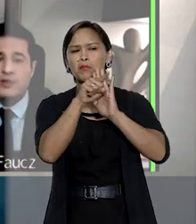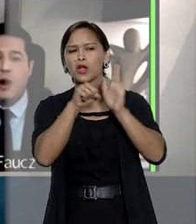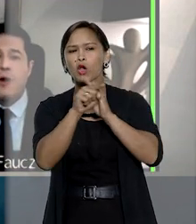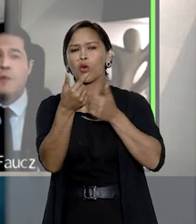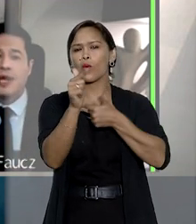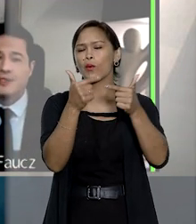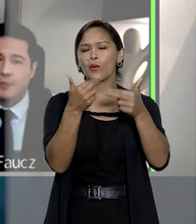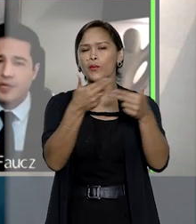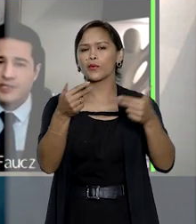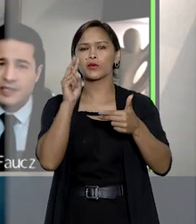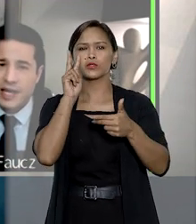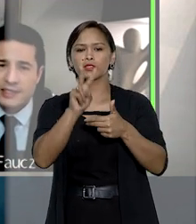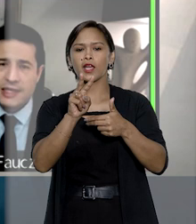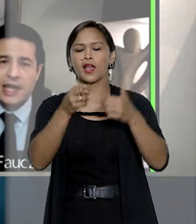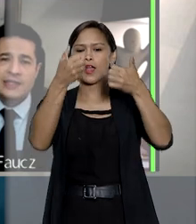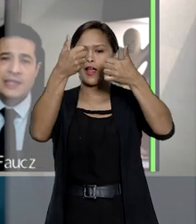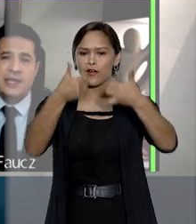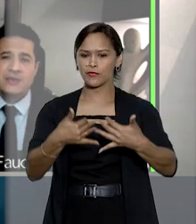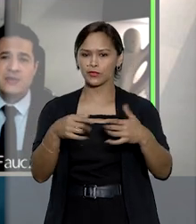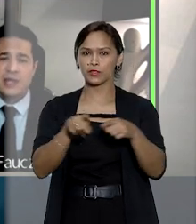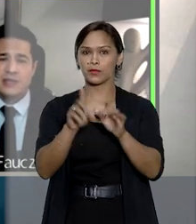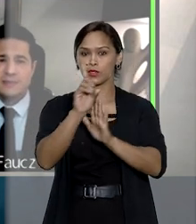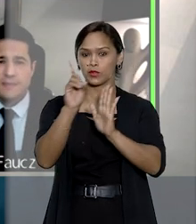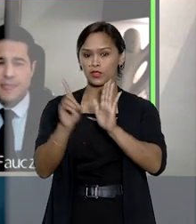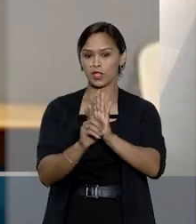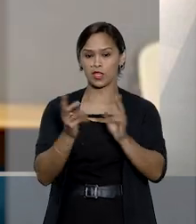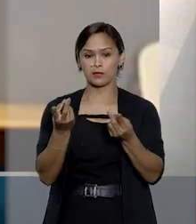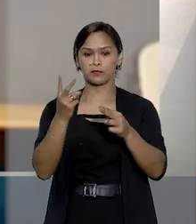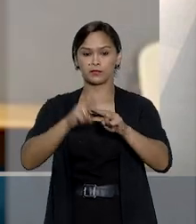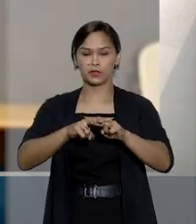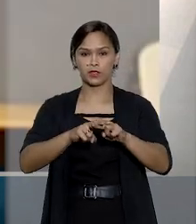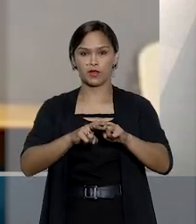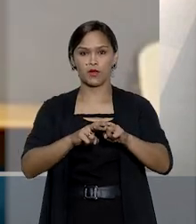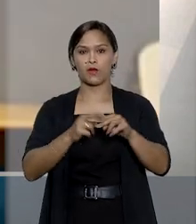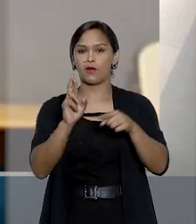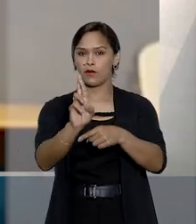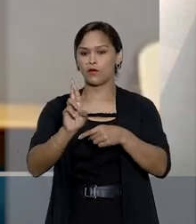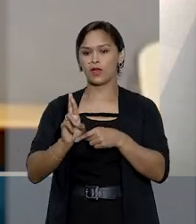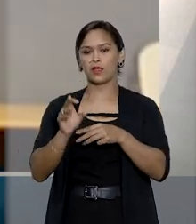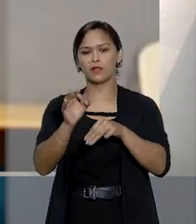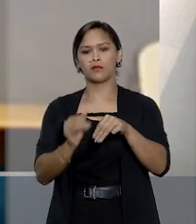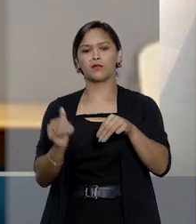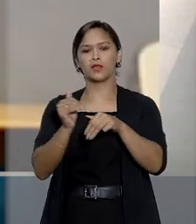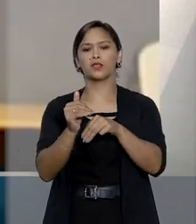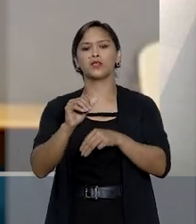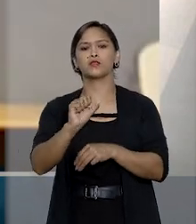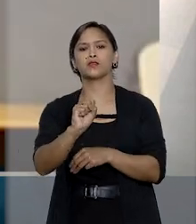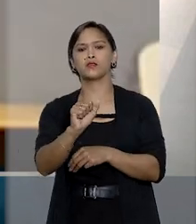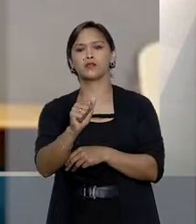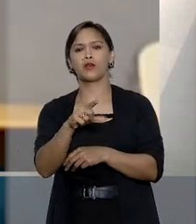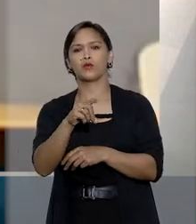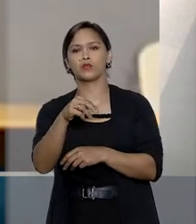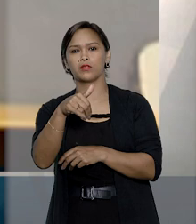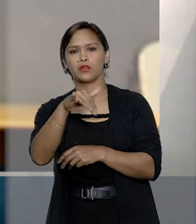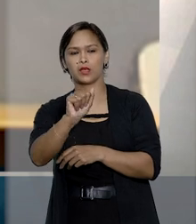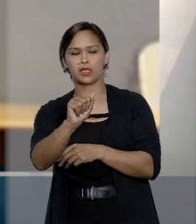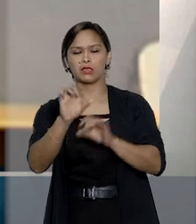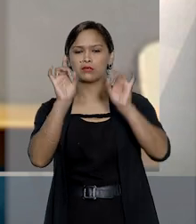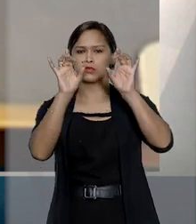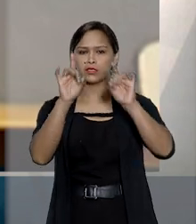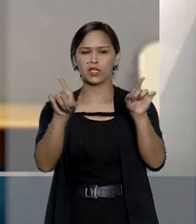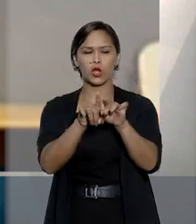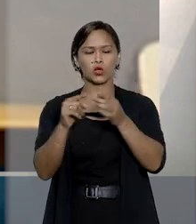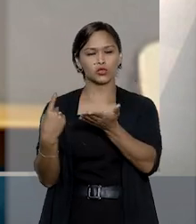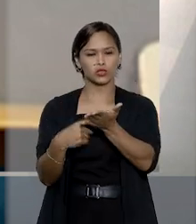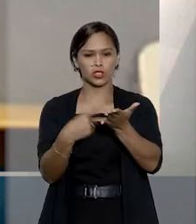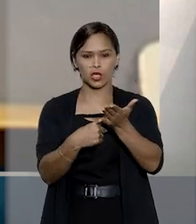entre outras coisas, a fundamentação do decreto prisional. O relator, ministro Antônio Saldanha Palheiro, destacou que,